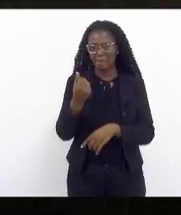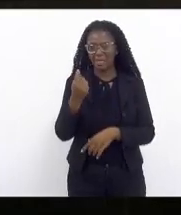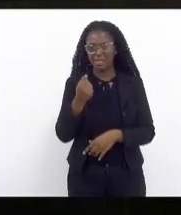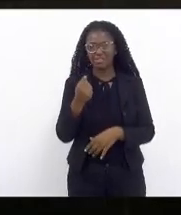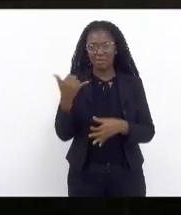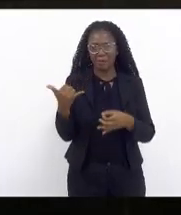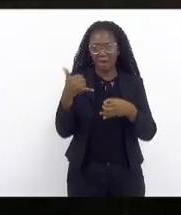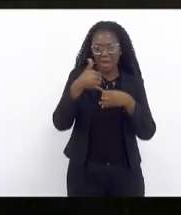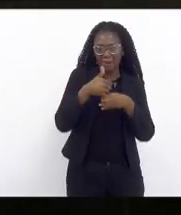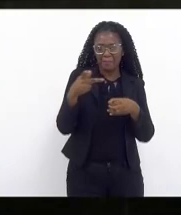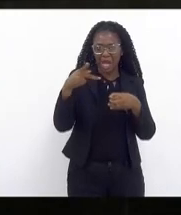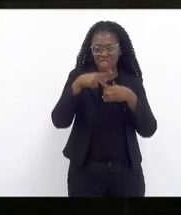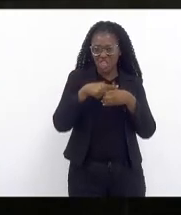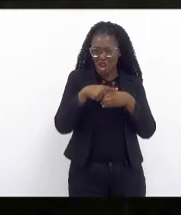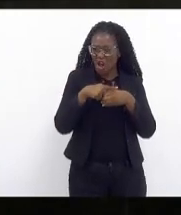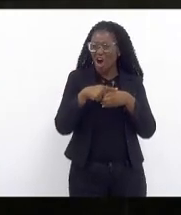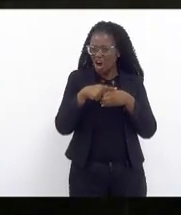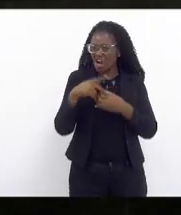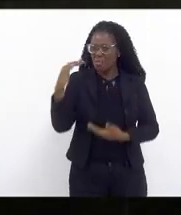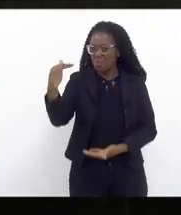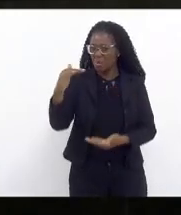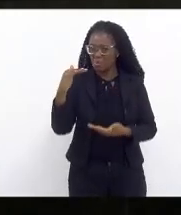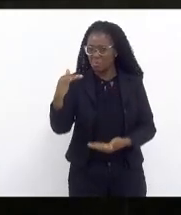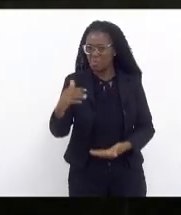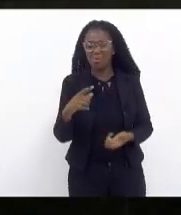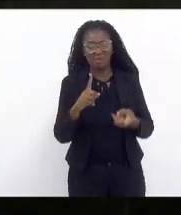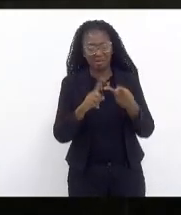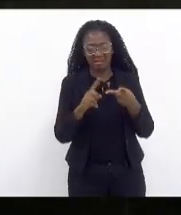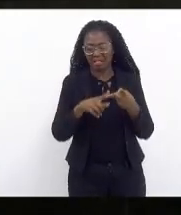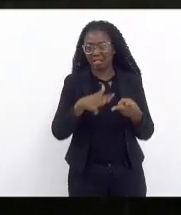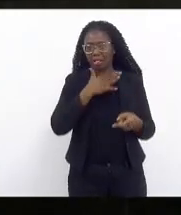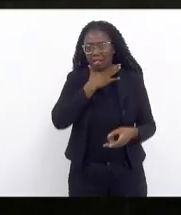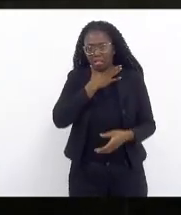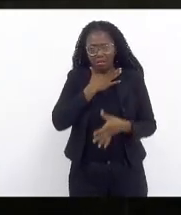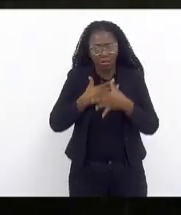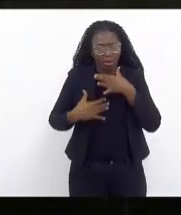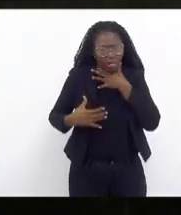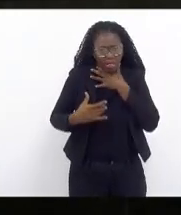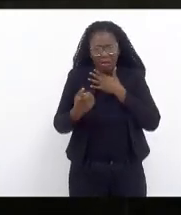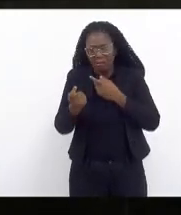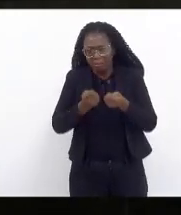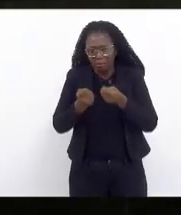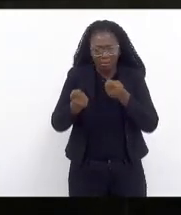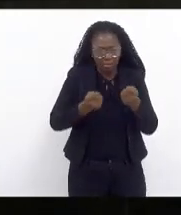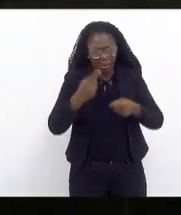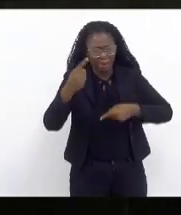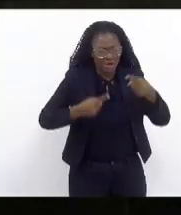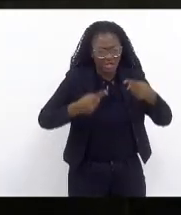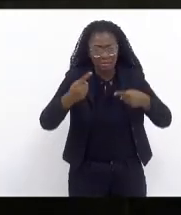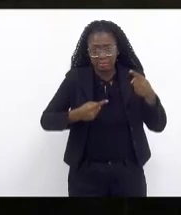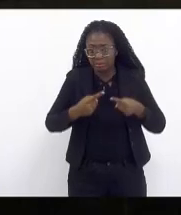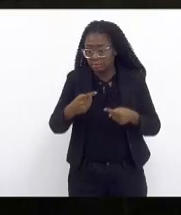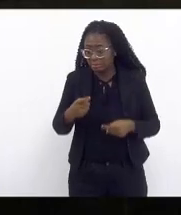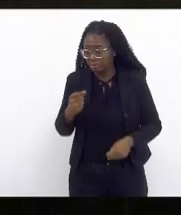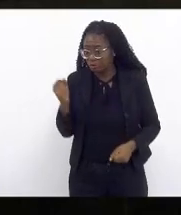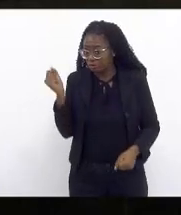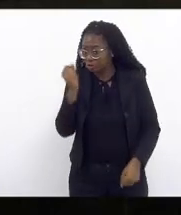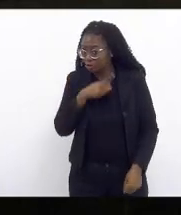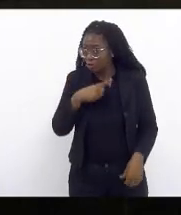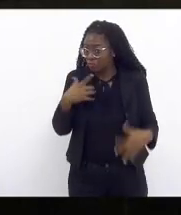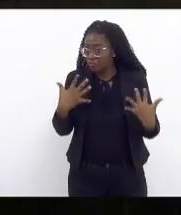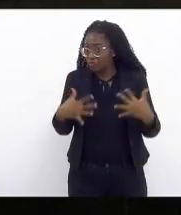a 35 dólares em 2016 crises econômicas uma crise econômica e política absurda a partir de 2016